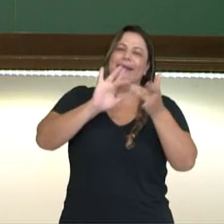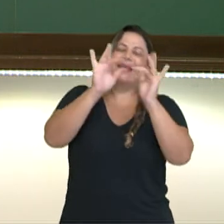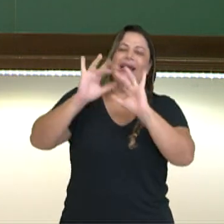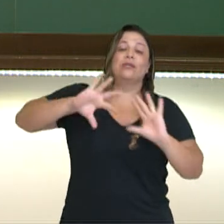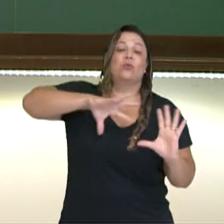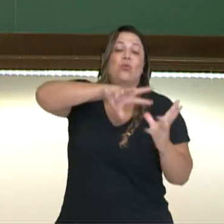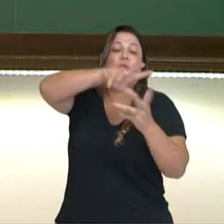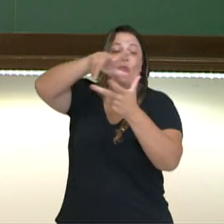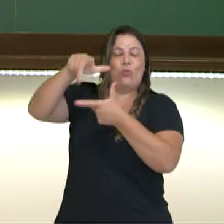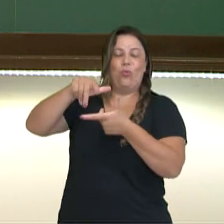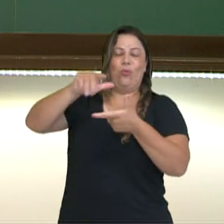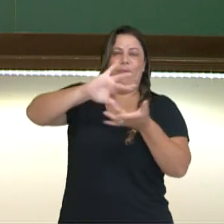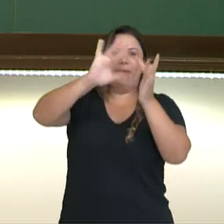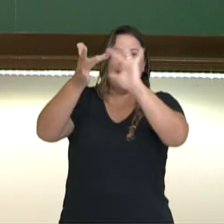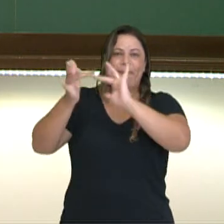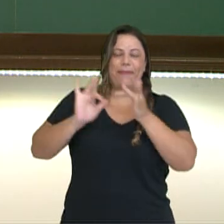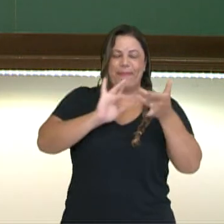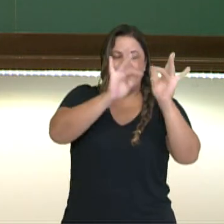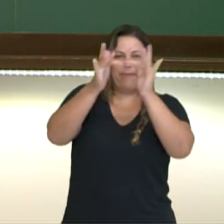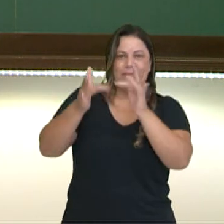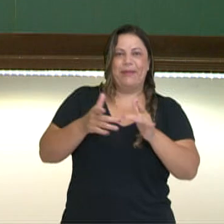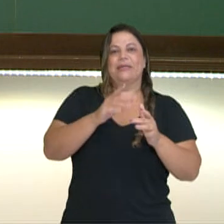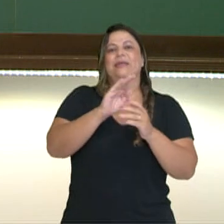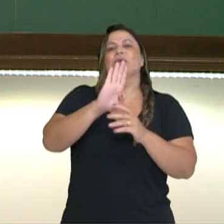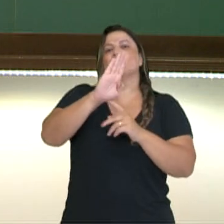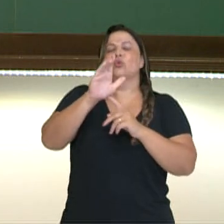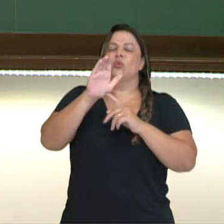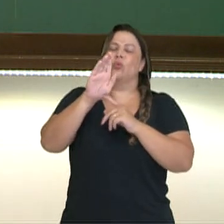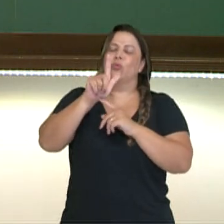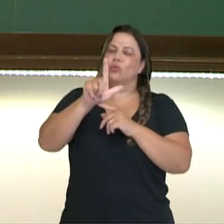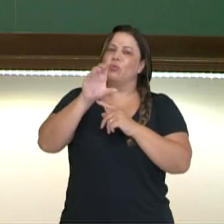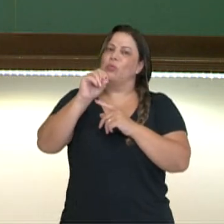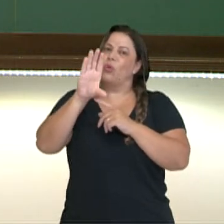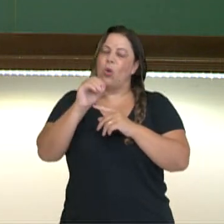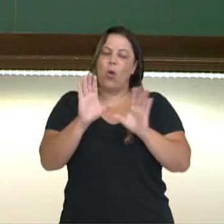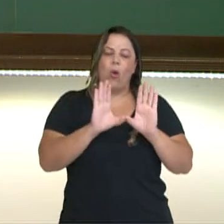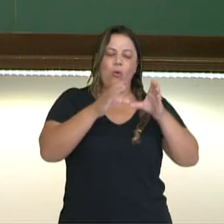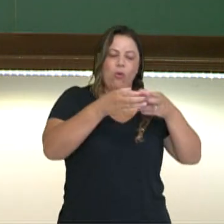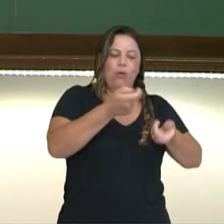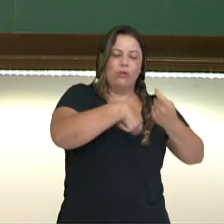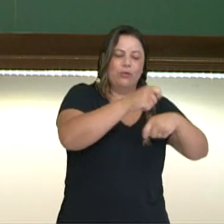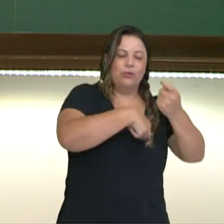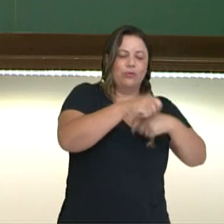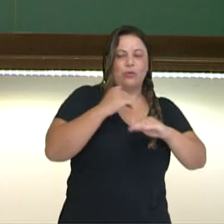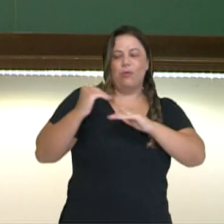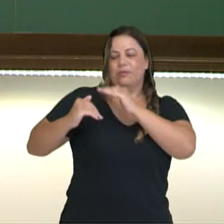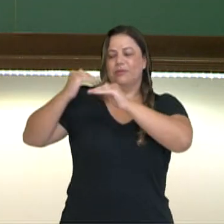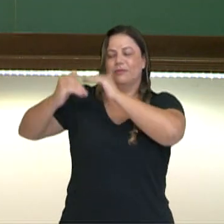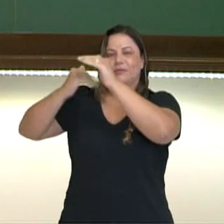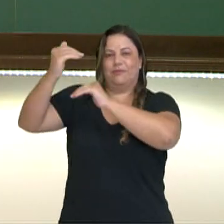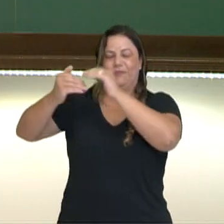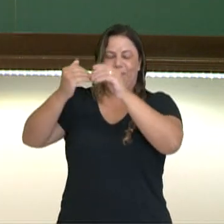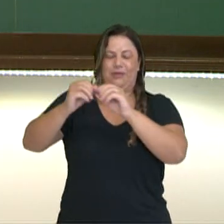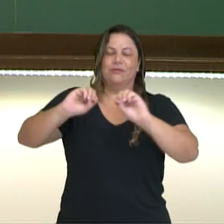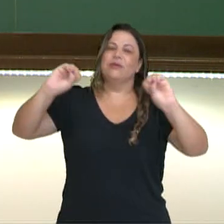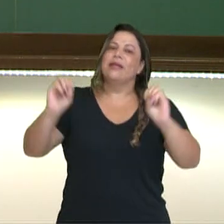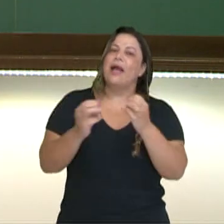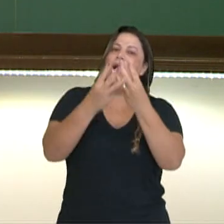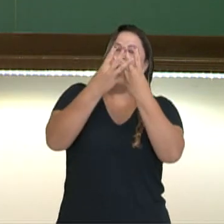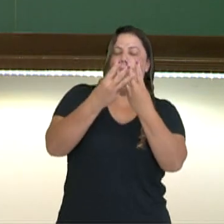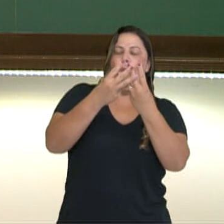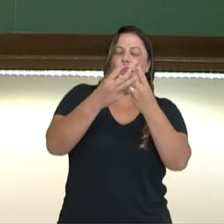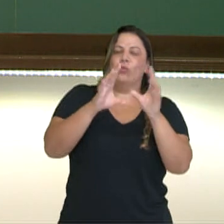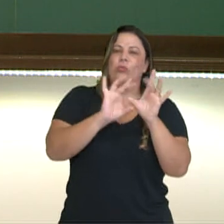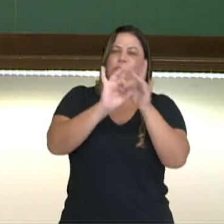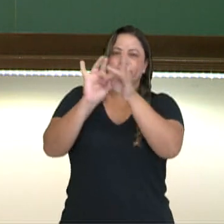blocos econômicos e desenvolvimento e atrelar um pouquinho a identificação da ONU nesse conjunto todo. Para que a gente tenha esse